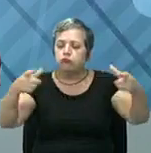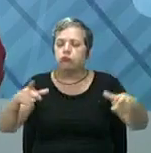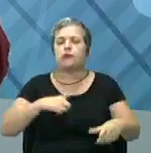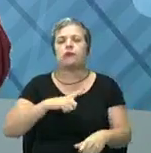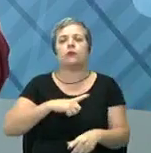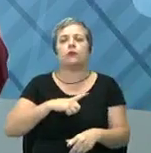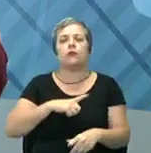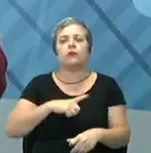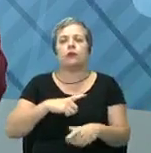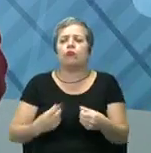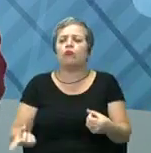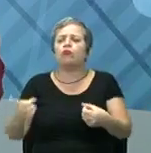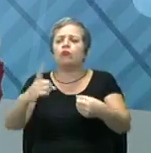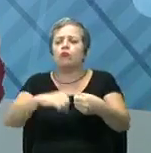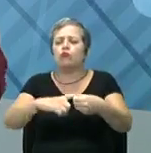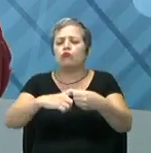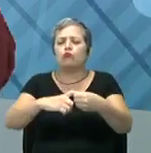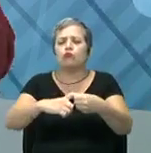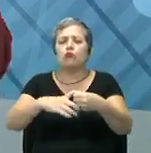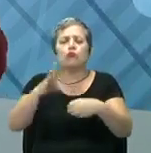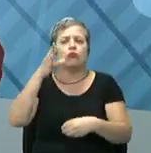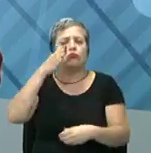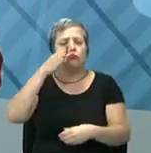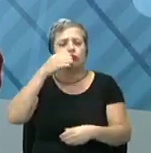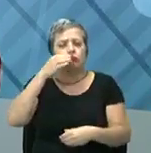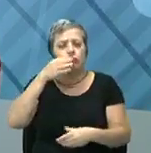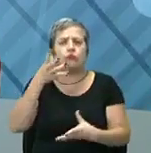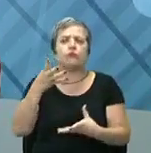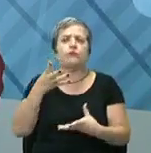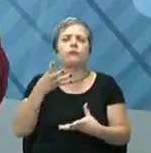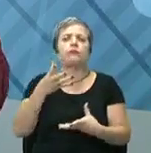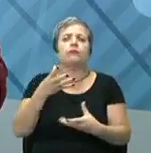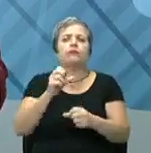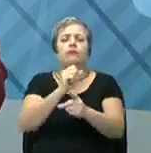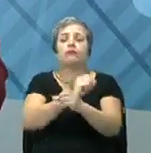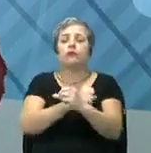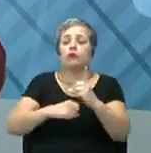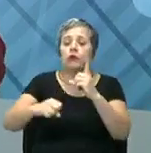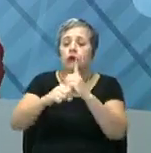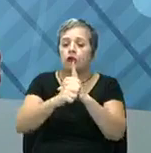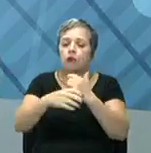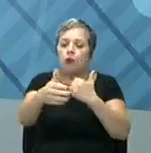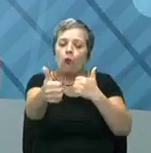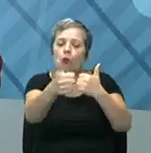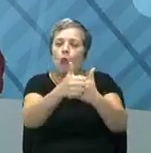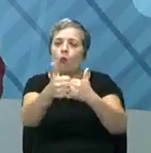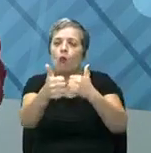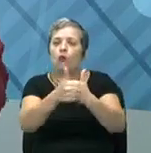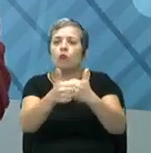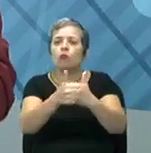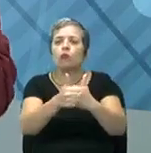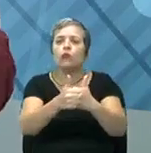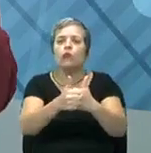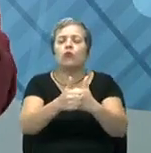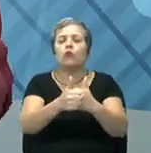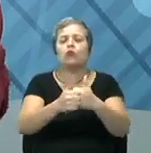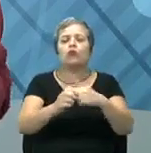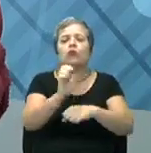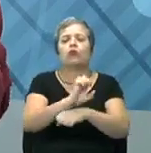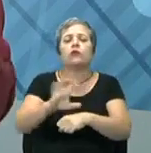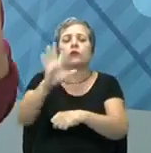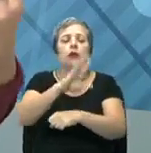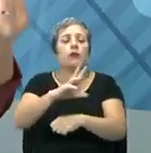pensar nos fornecedores, nos colaboradores, na sociedade que está inserida, no Estado, no país, nas